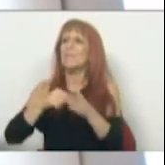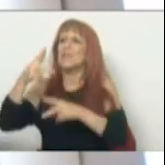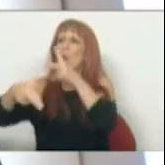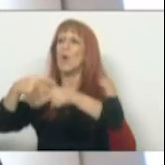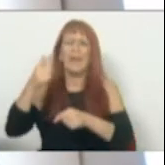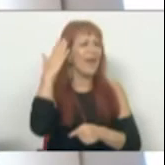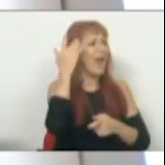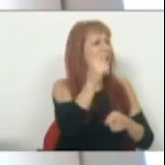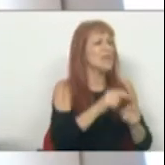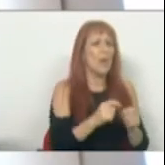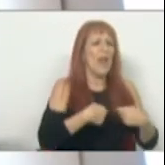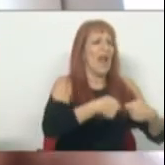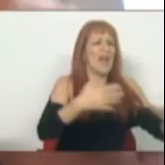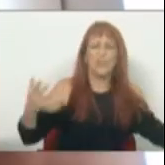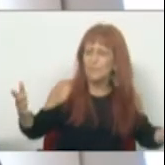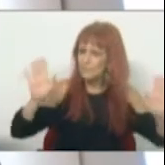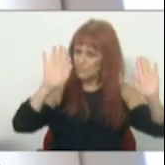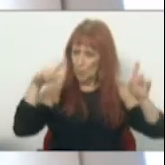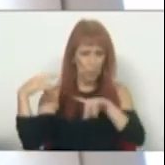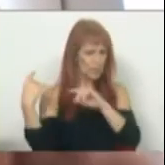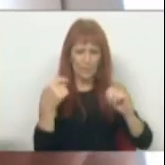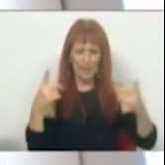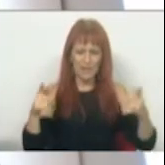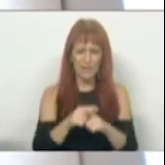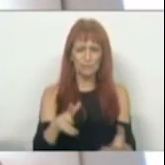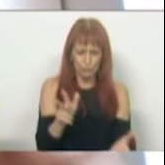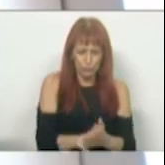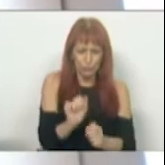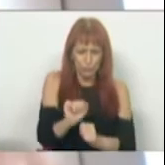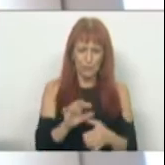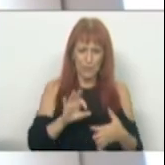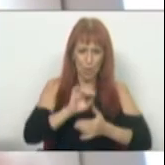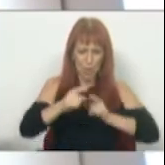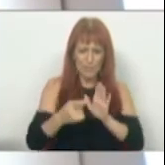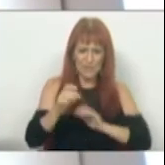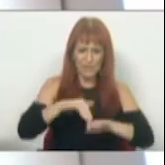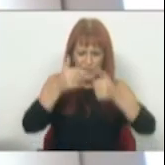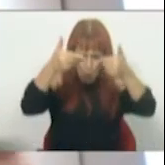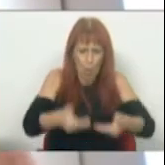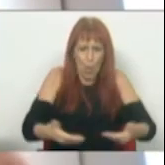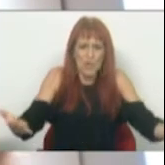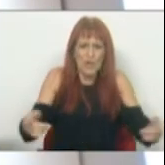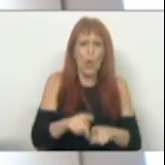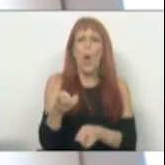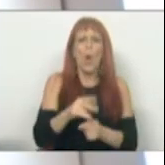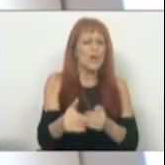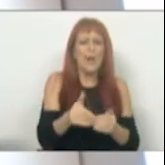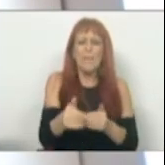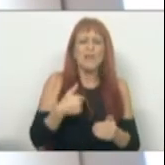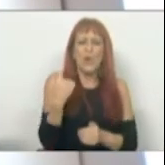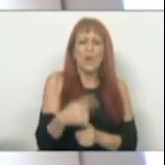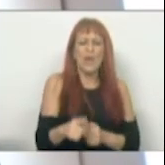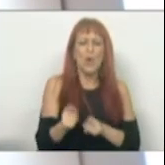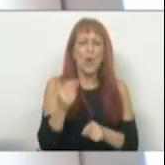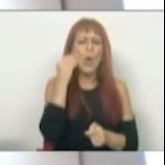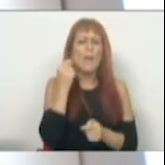e quem acha que é sempre preciso gastar. O debate realista acerca daquilo que é preciso fazer hoje em dia é qual é a margem que temos e